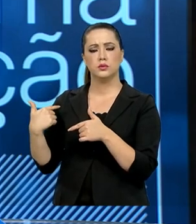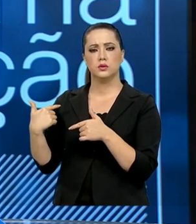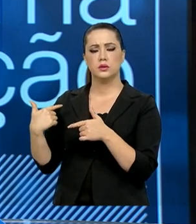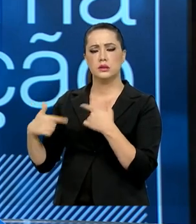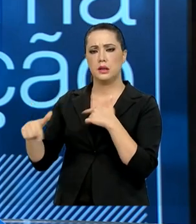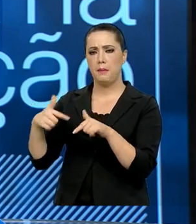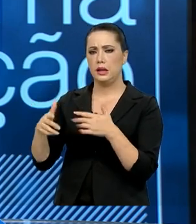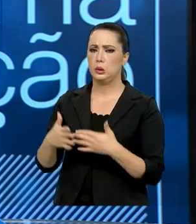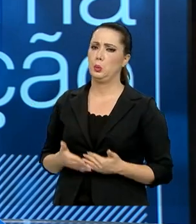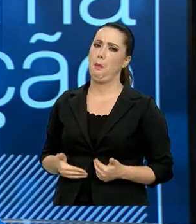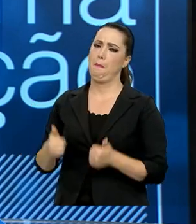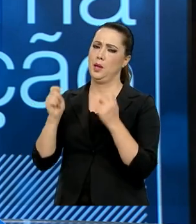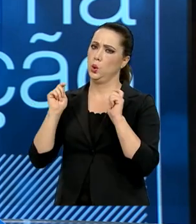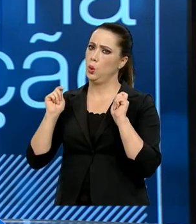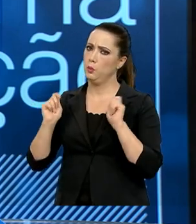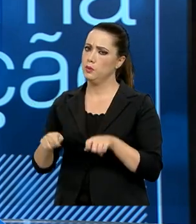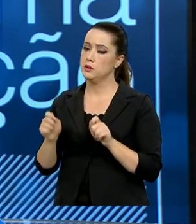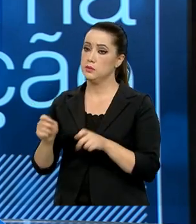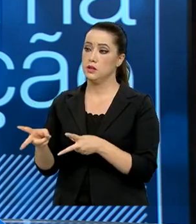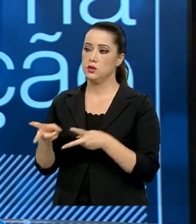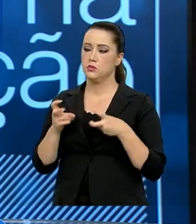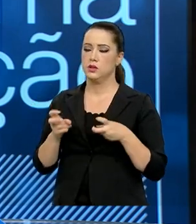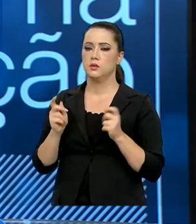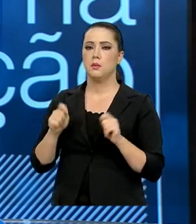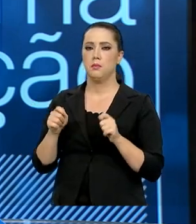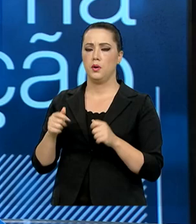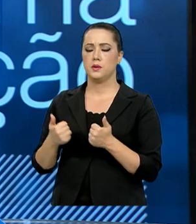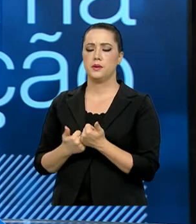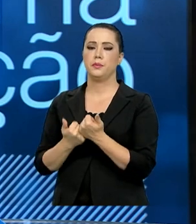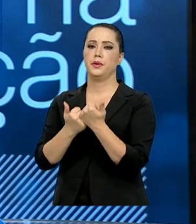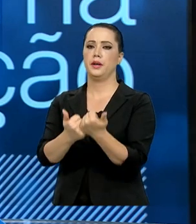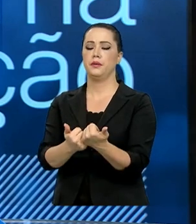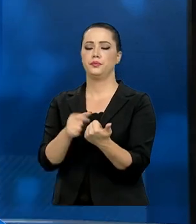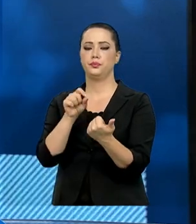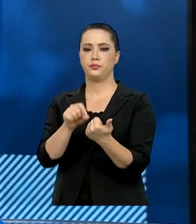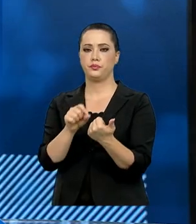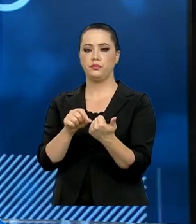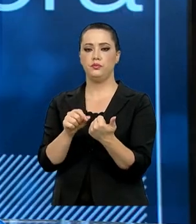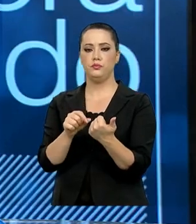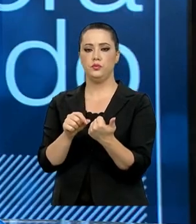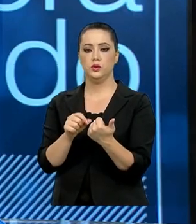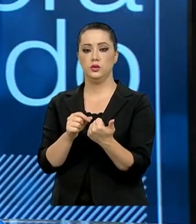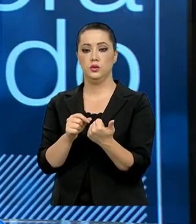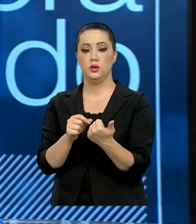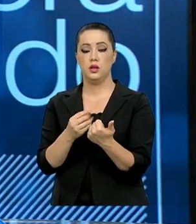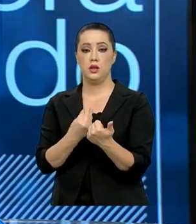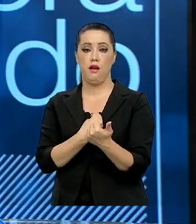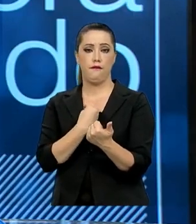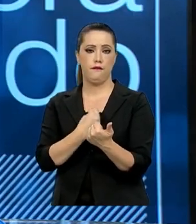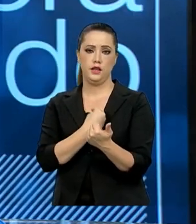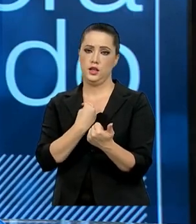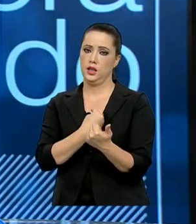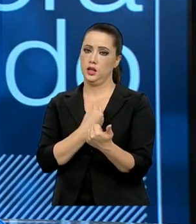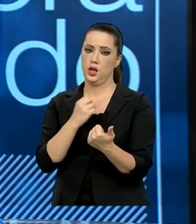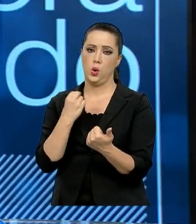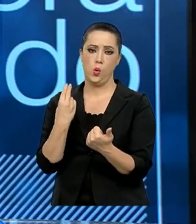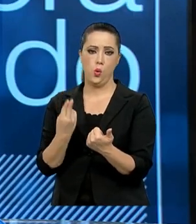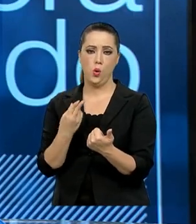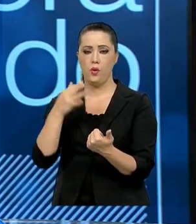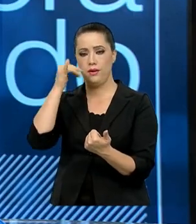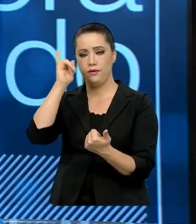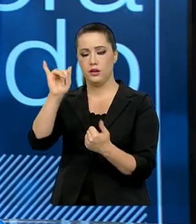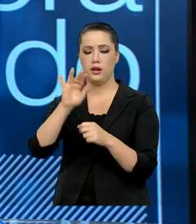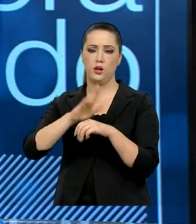capacitação de diagnóstico, possam contribuir para a melhoria da qualidade, a prevenção de